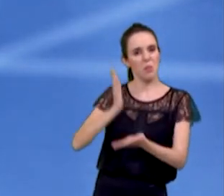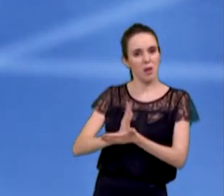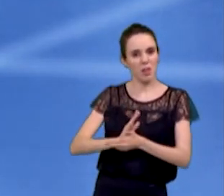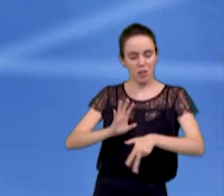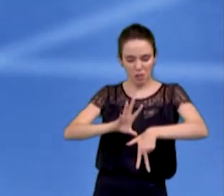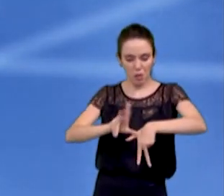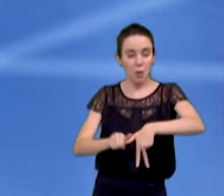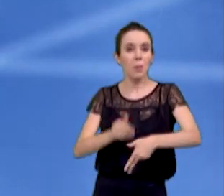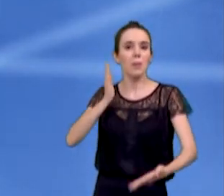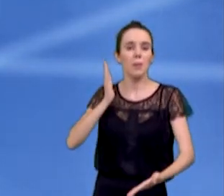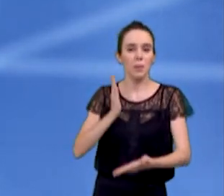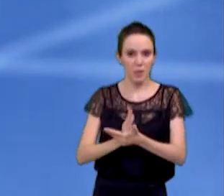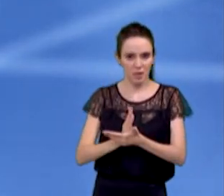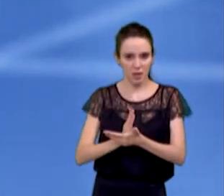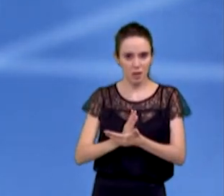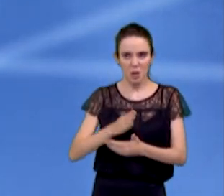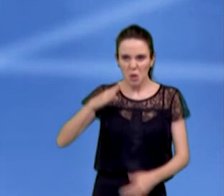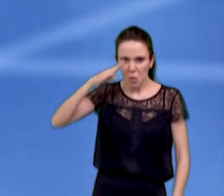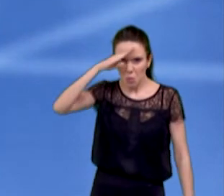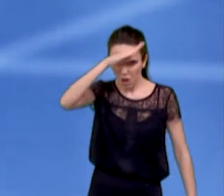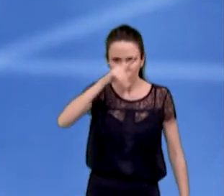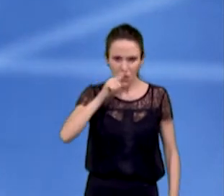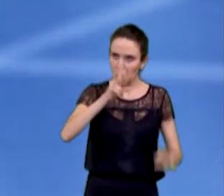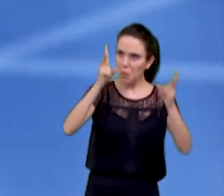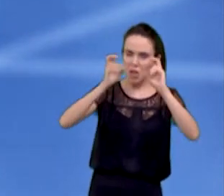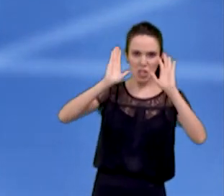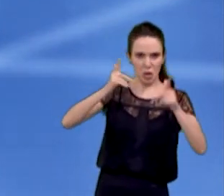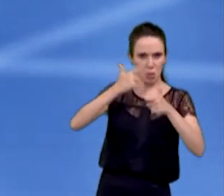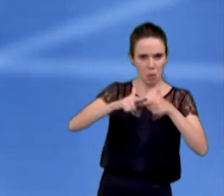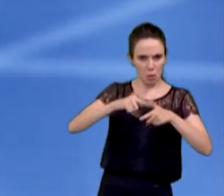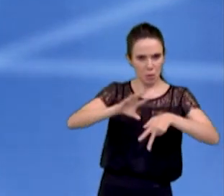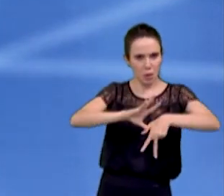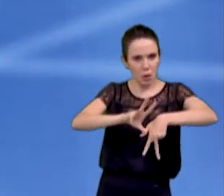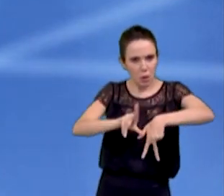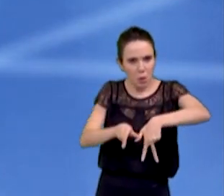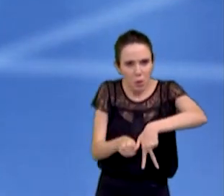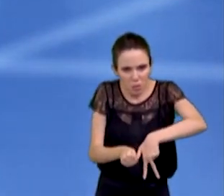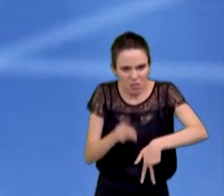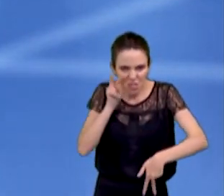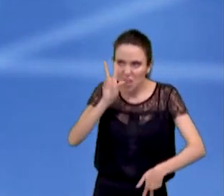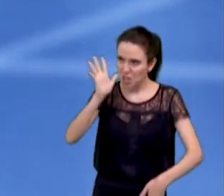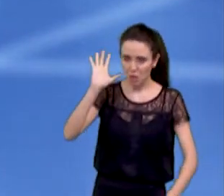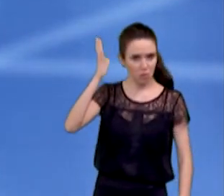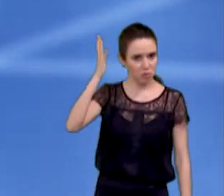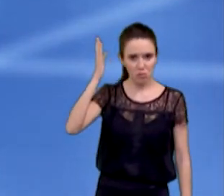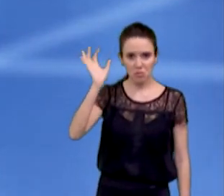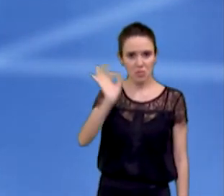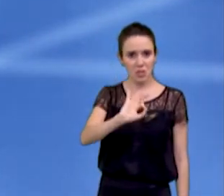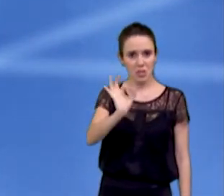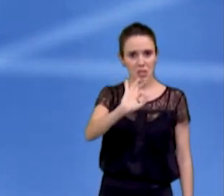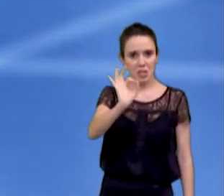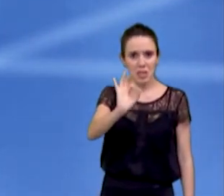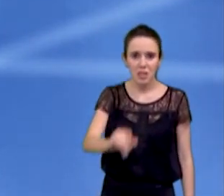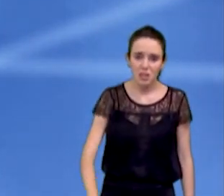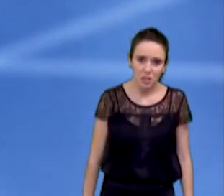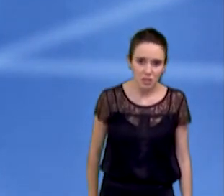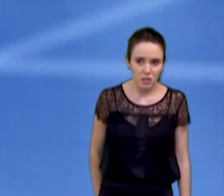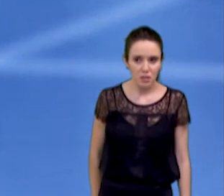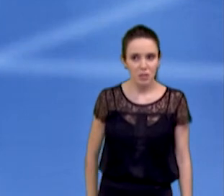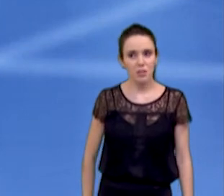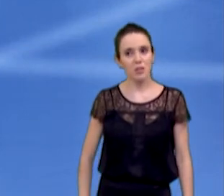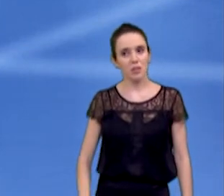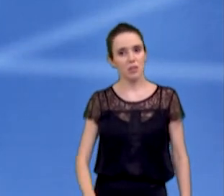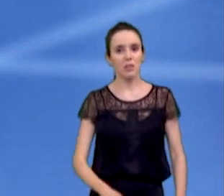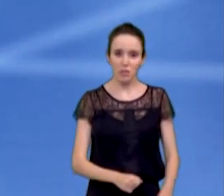Nesse governo Bolsonaro, nós não temos um caso de corrupção. Não tem um caso de corrupção. E aqui, em São José dos Campos, em parceria com o governo